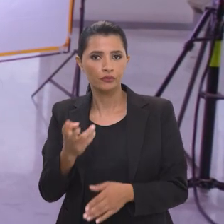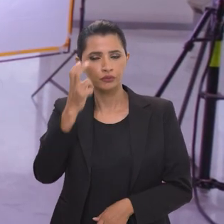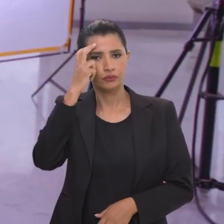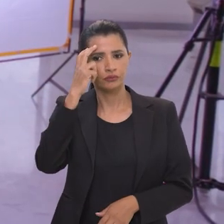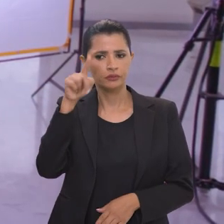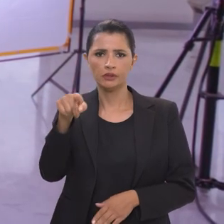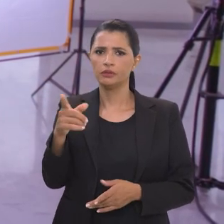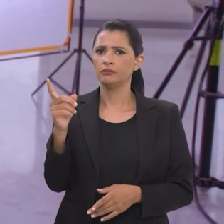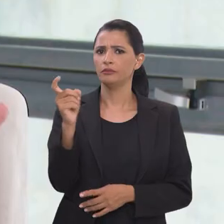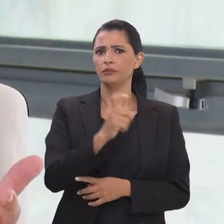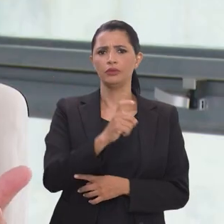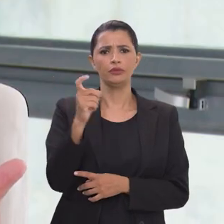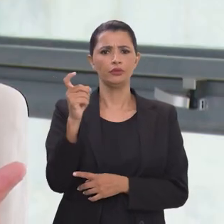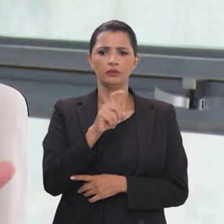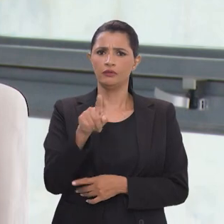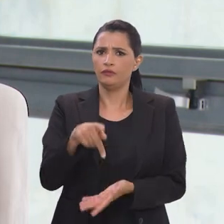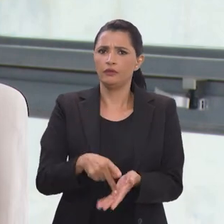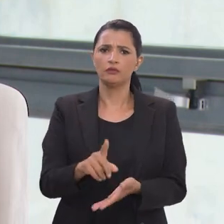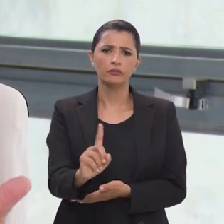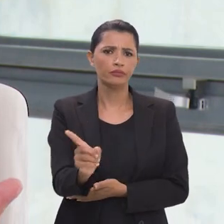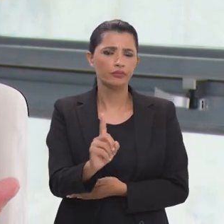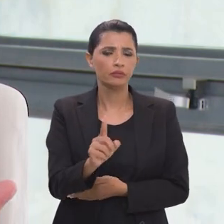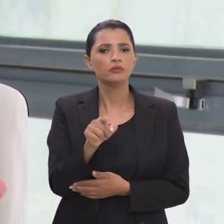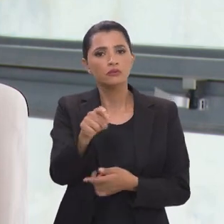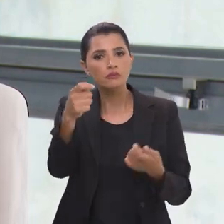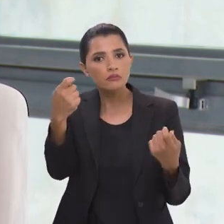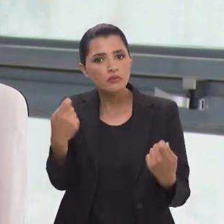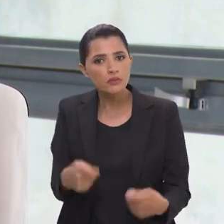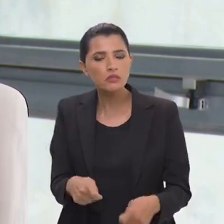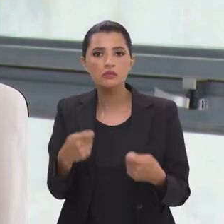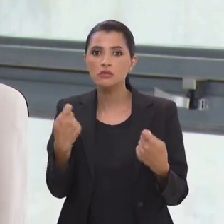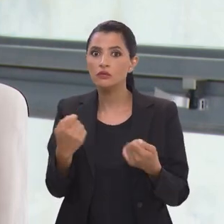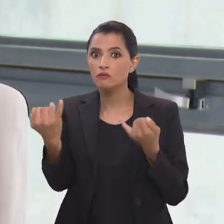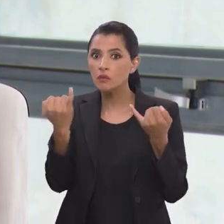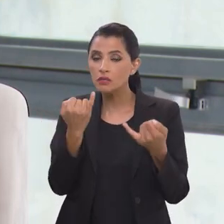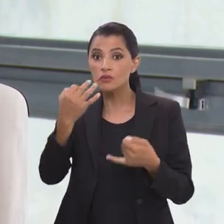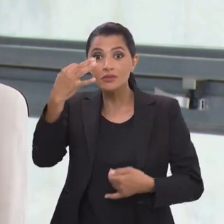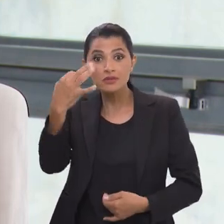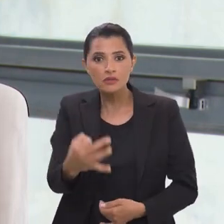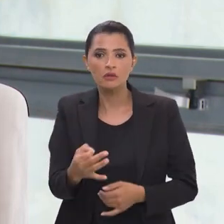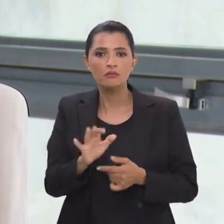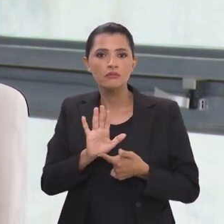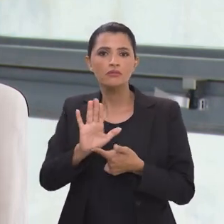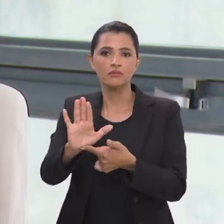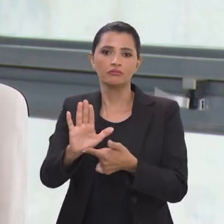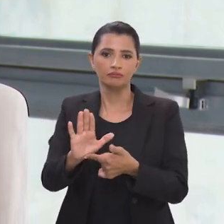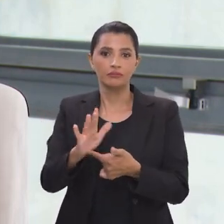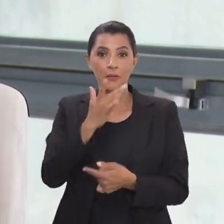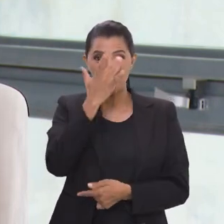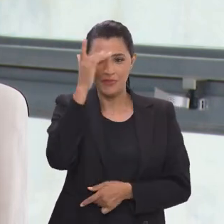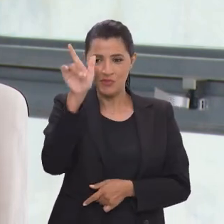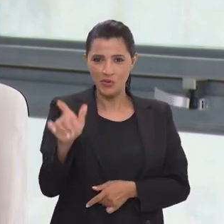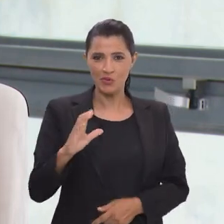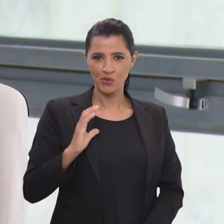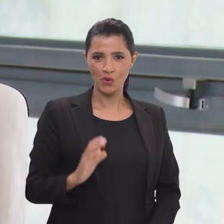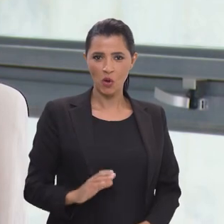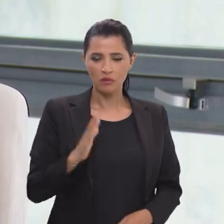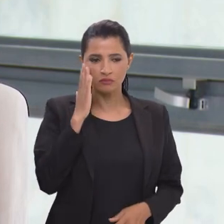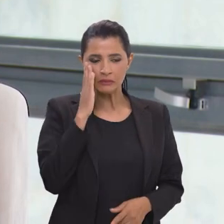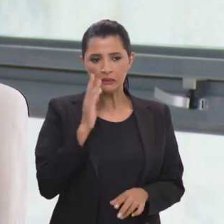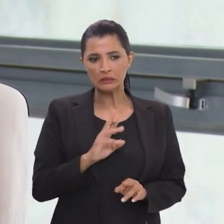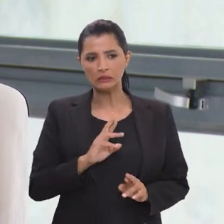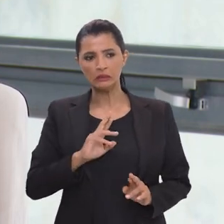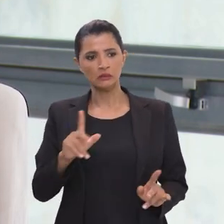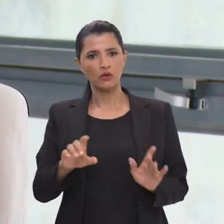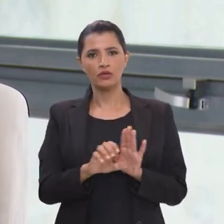incentivo à cultura. Isso é mentira. Isso é verdade. Então você precisa trazer essa informação para que o cidadão